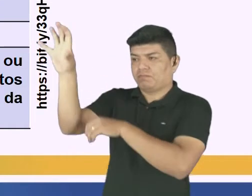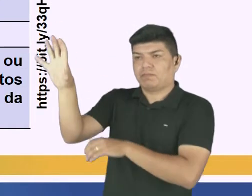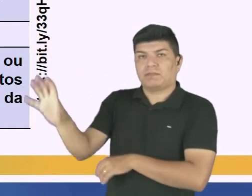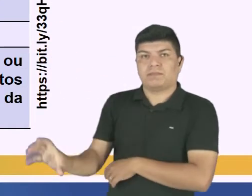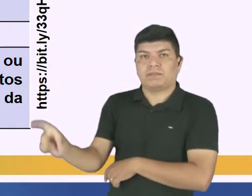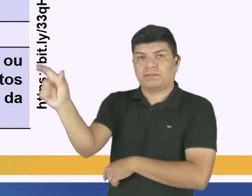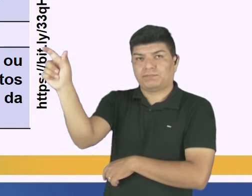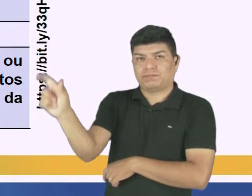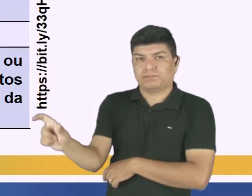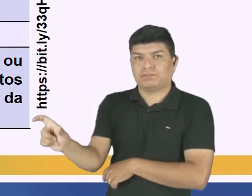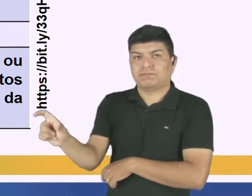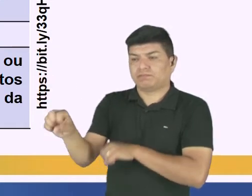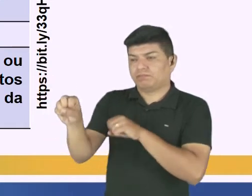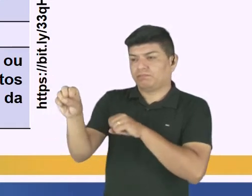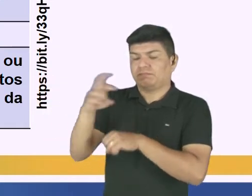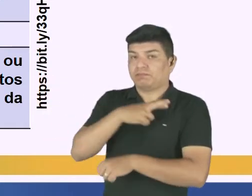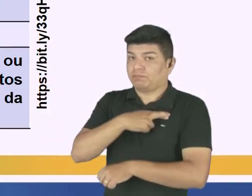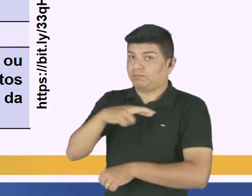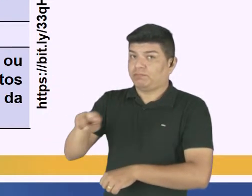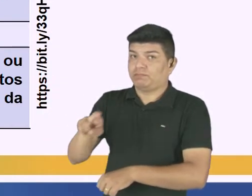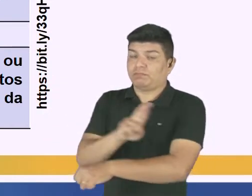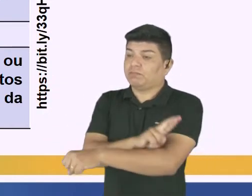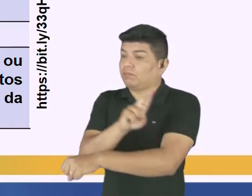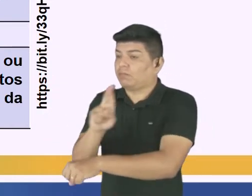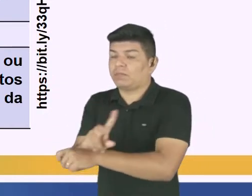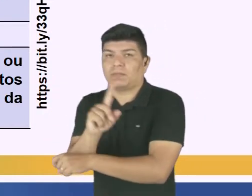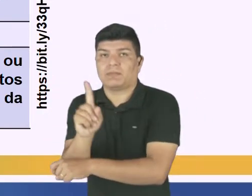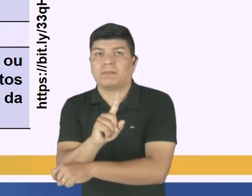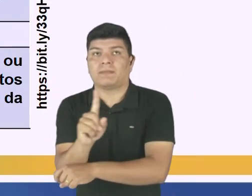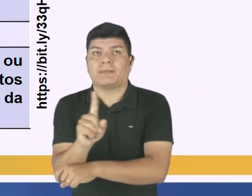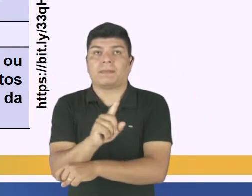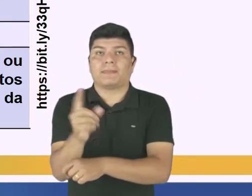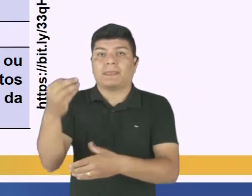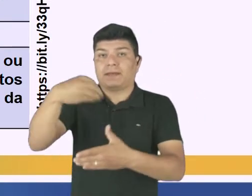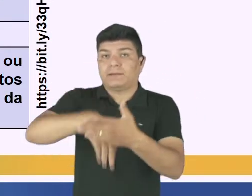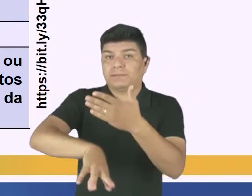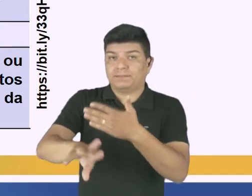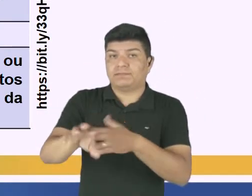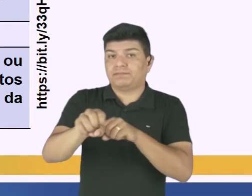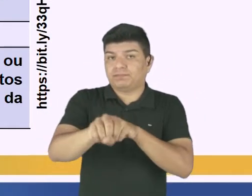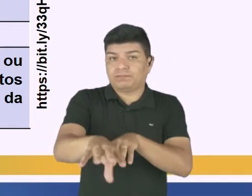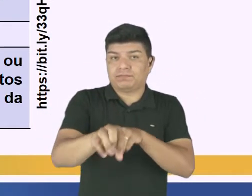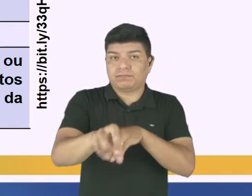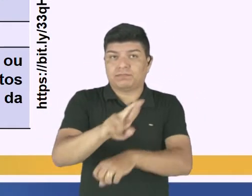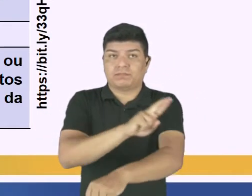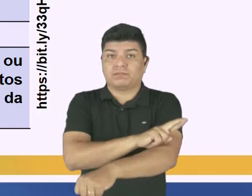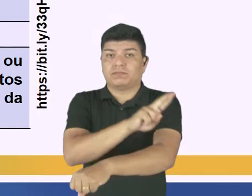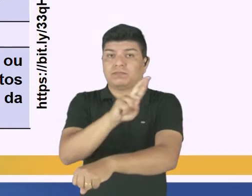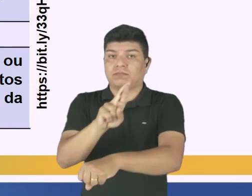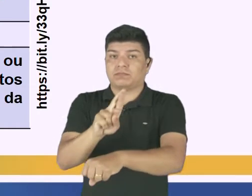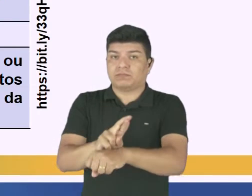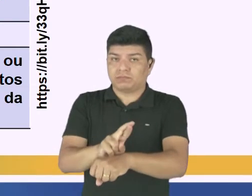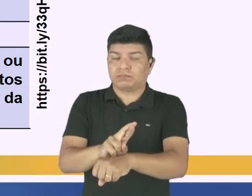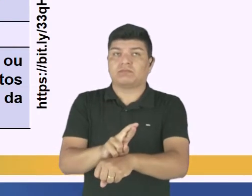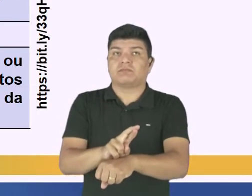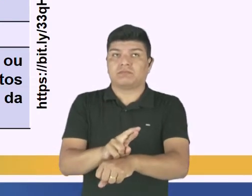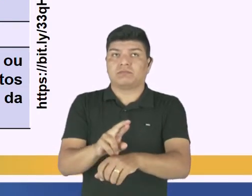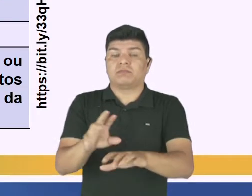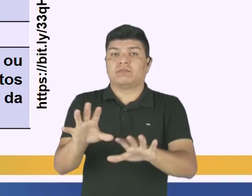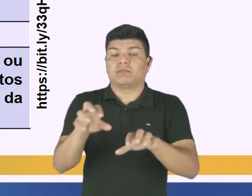Então é ensino religioso. Então dentro desse ensino religioso é ensinado você